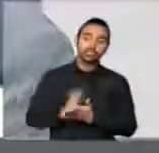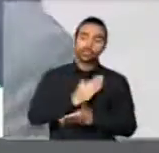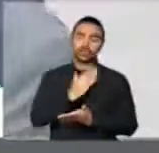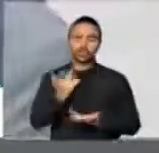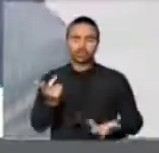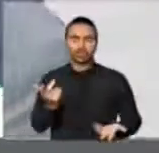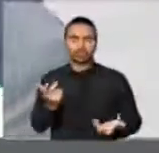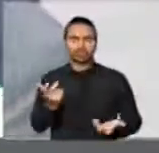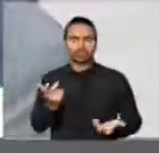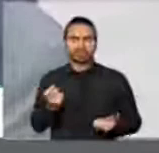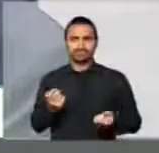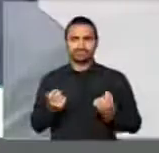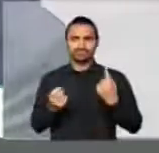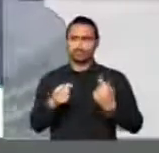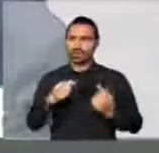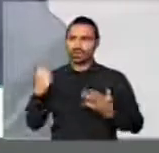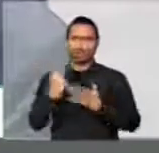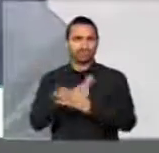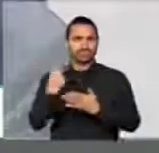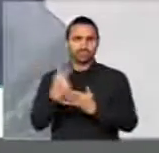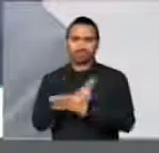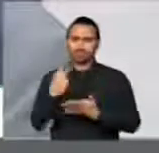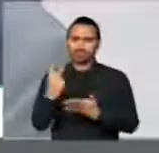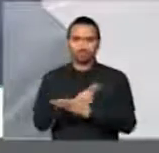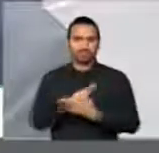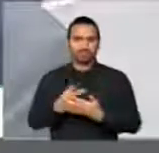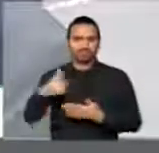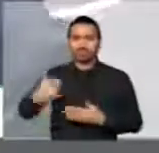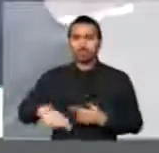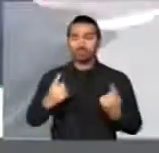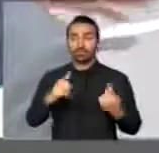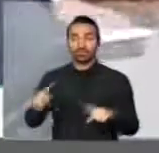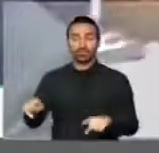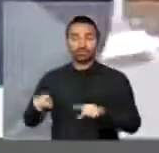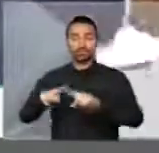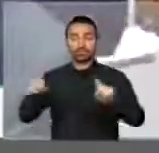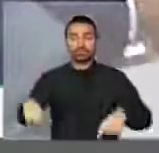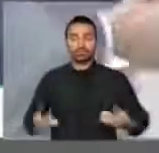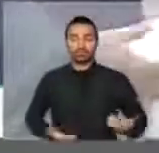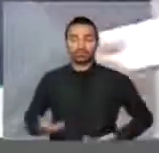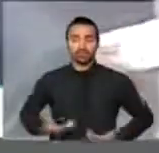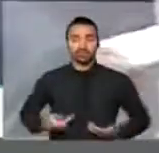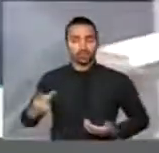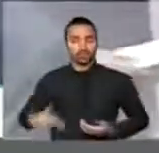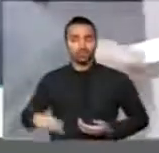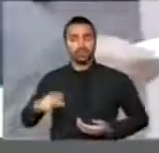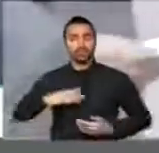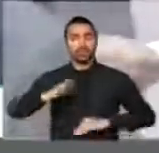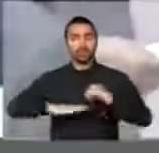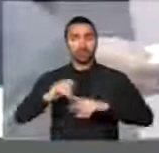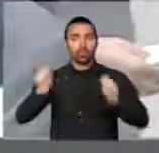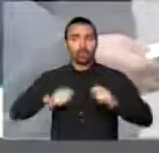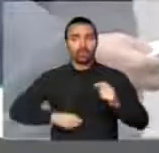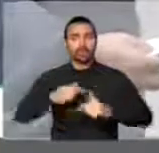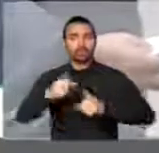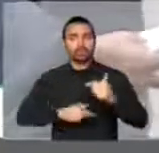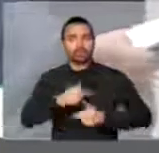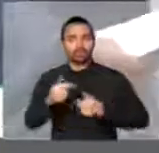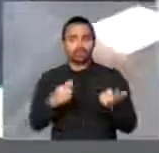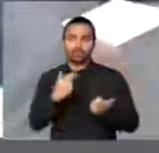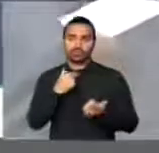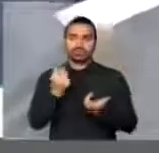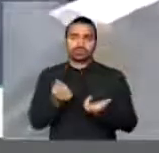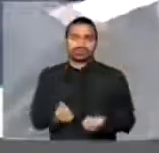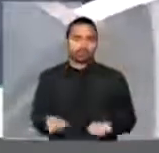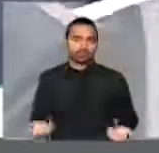Essas situações se sucedem contra os próprios servidores da casa, competentes, dedicados, isso é inaceitável. E, por fim,